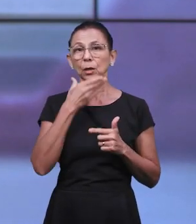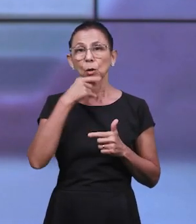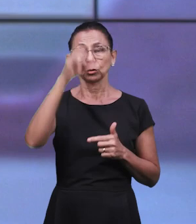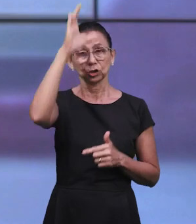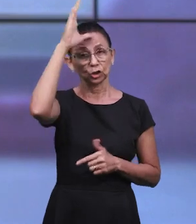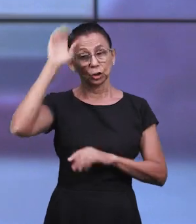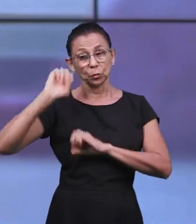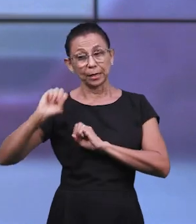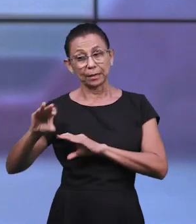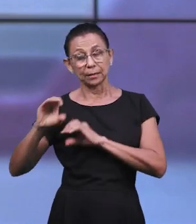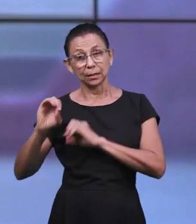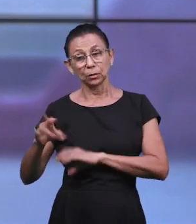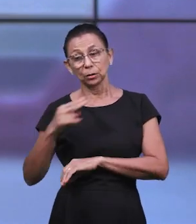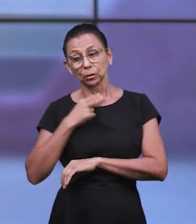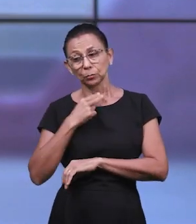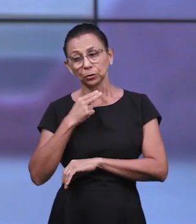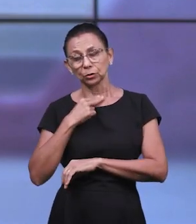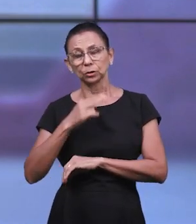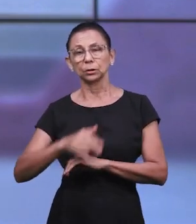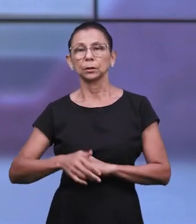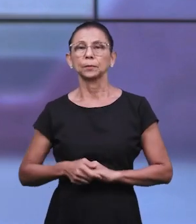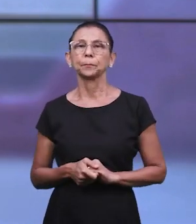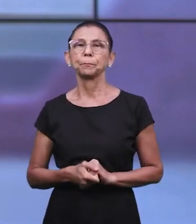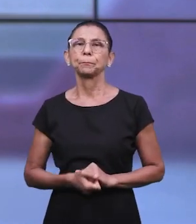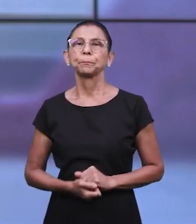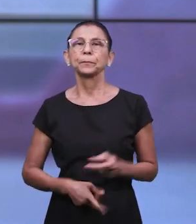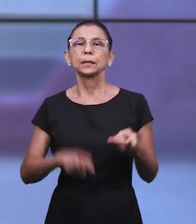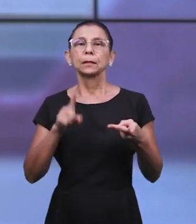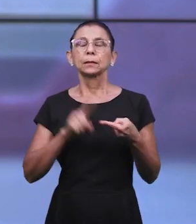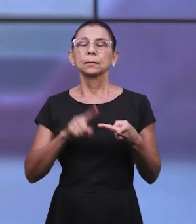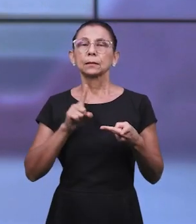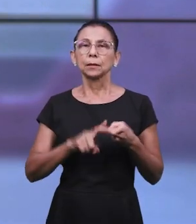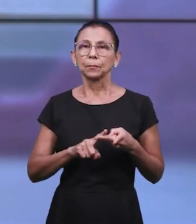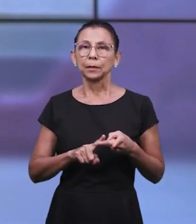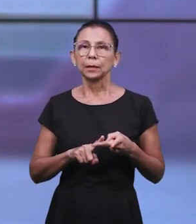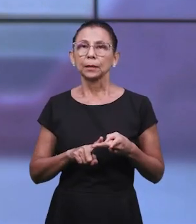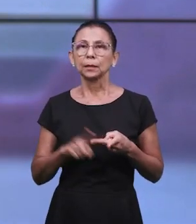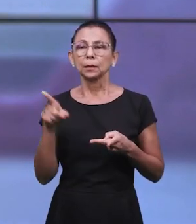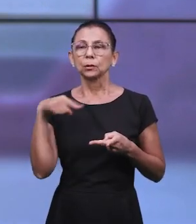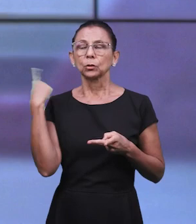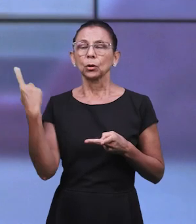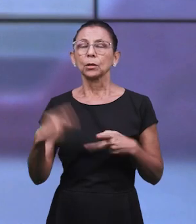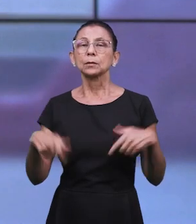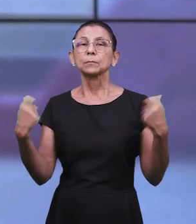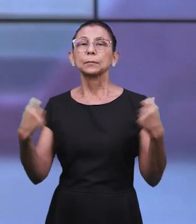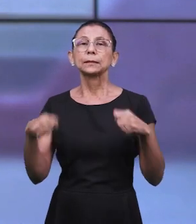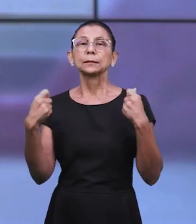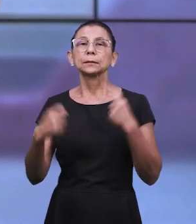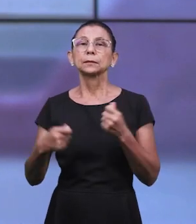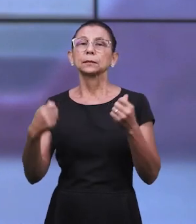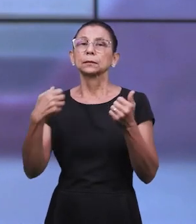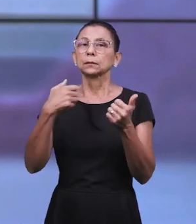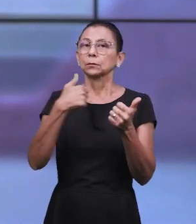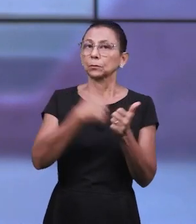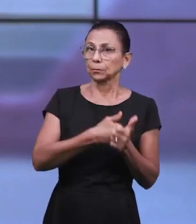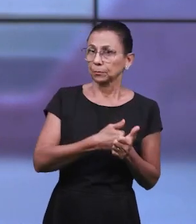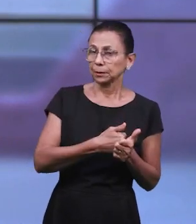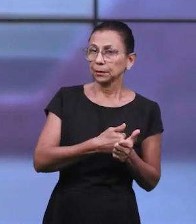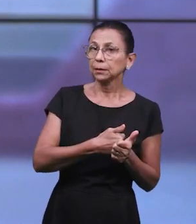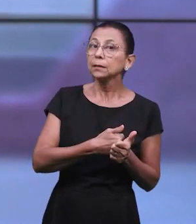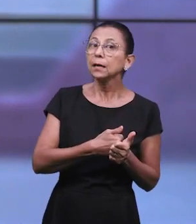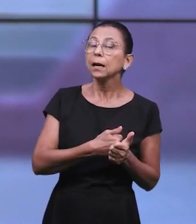ensinado. Um segundo aspecto que nós precisamos é intervir. Intervir é